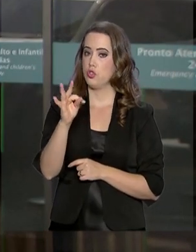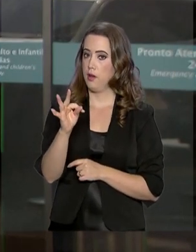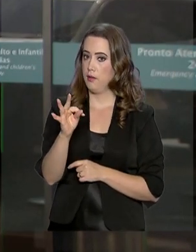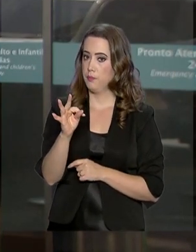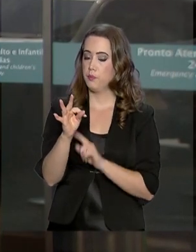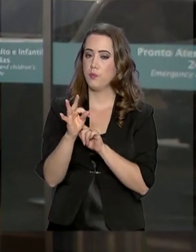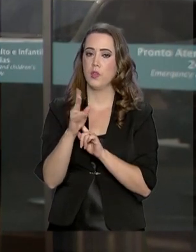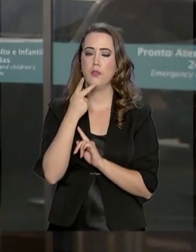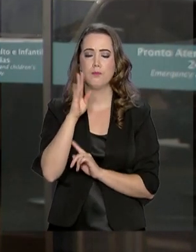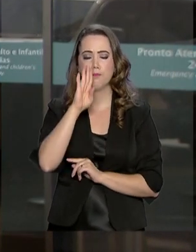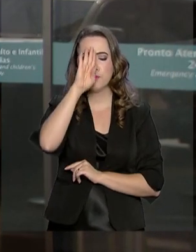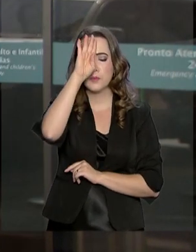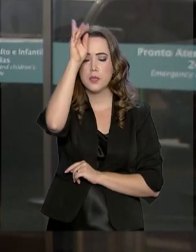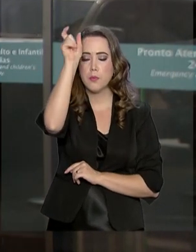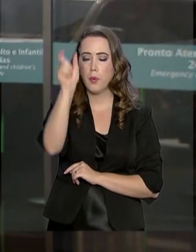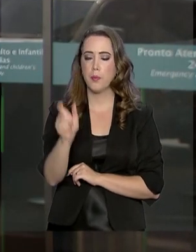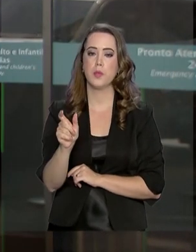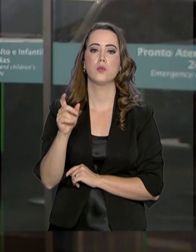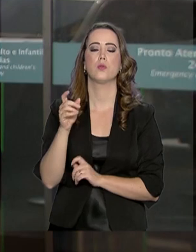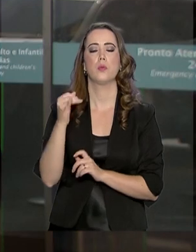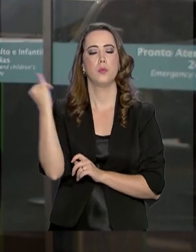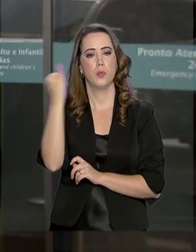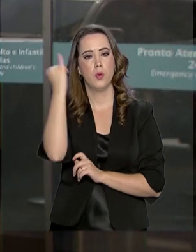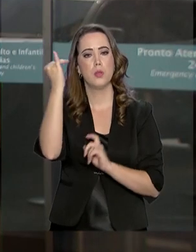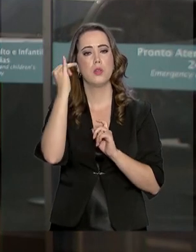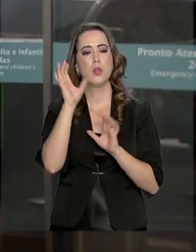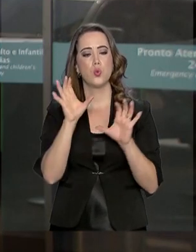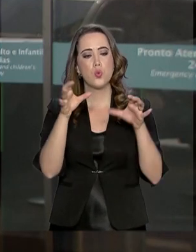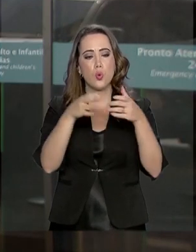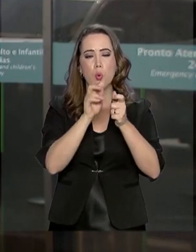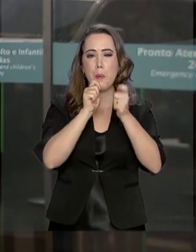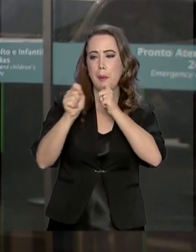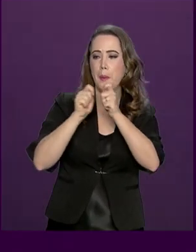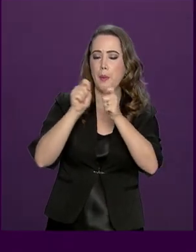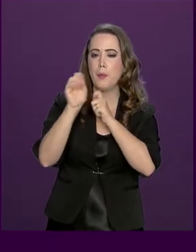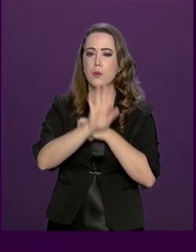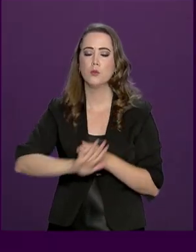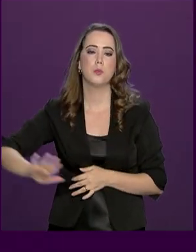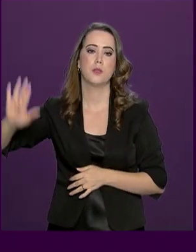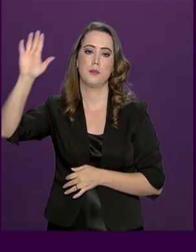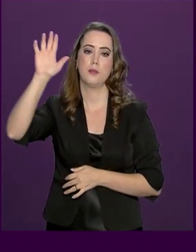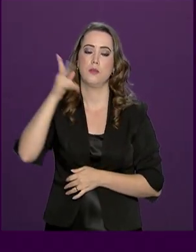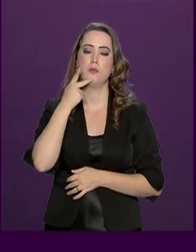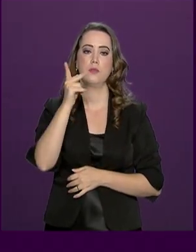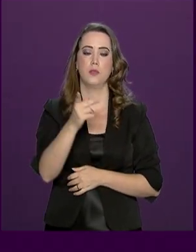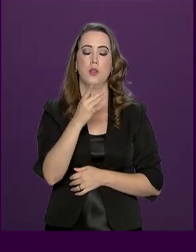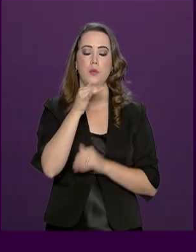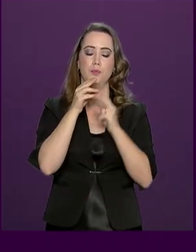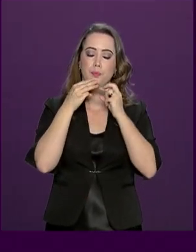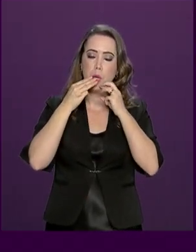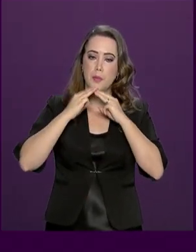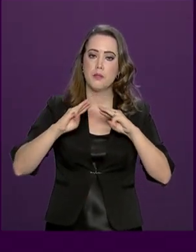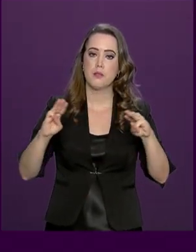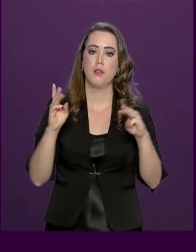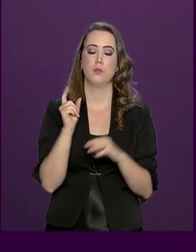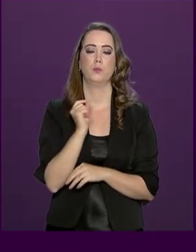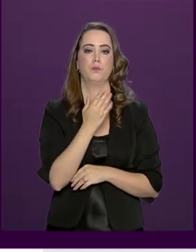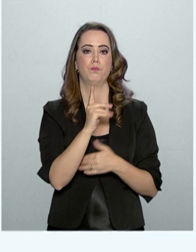da imprensa brasileira. E pelas redes sociais, Jair Bolsonaro divulgou a seguinte mensagem.